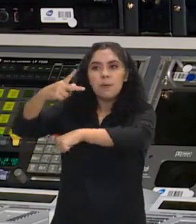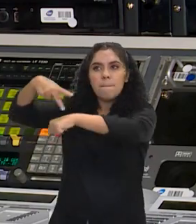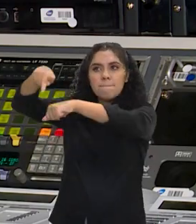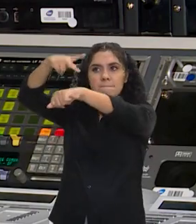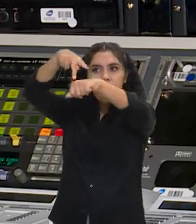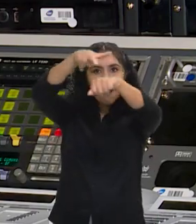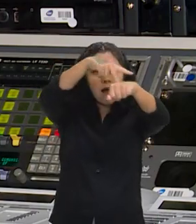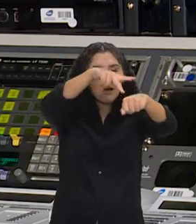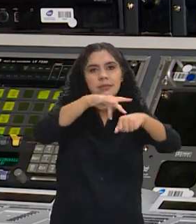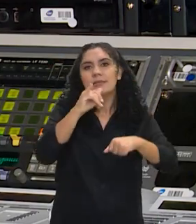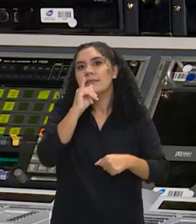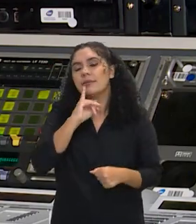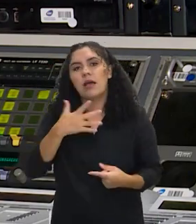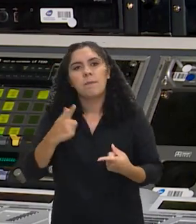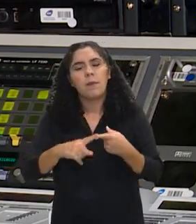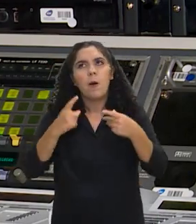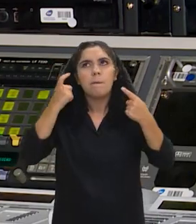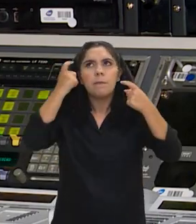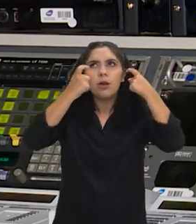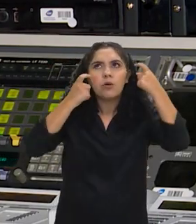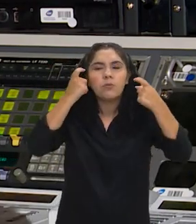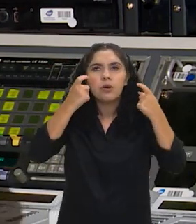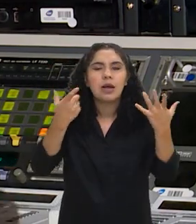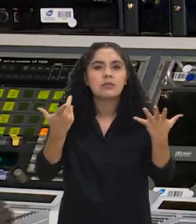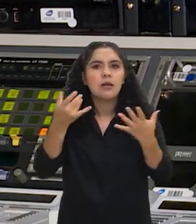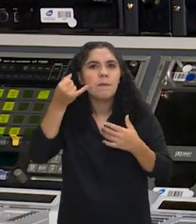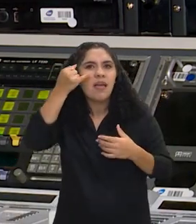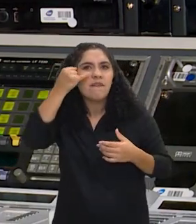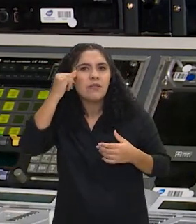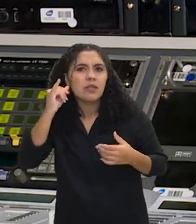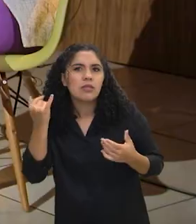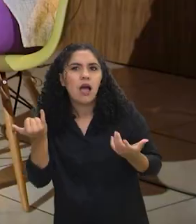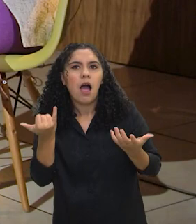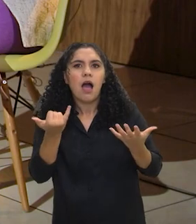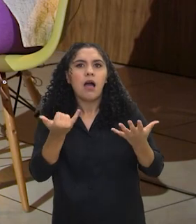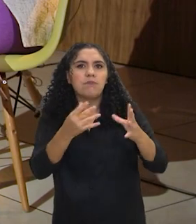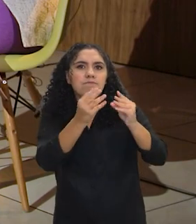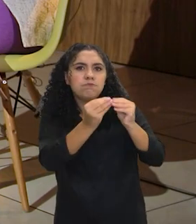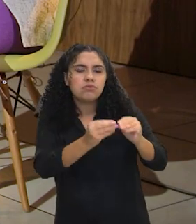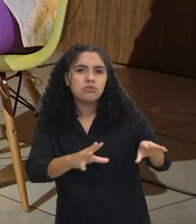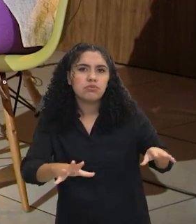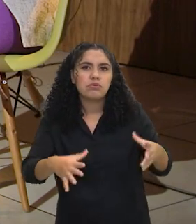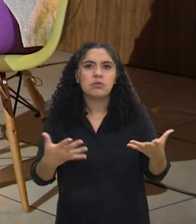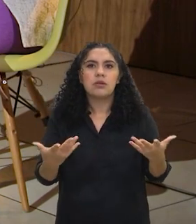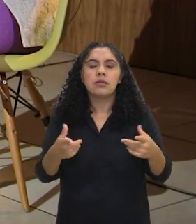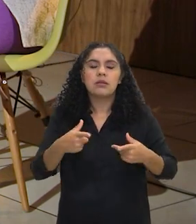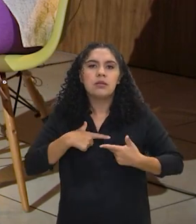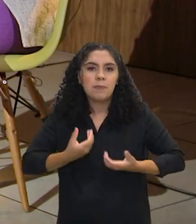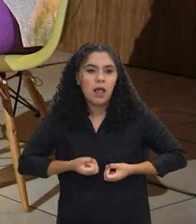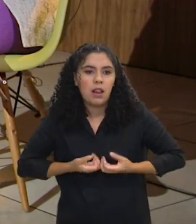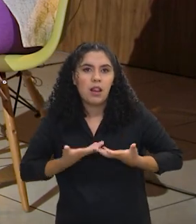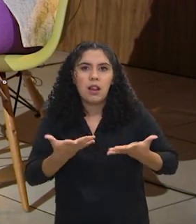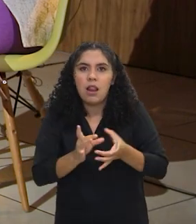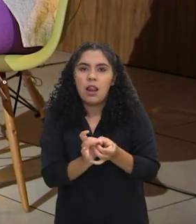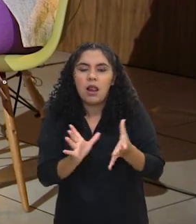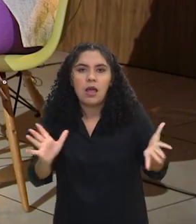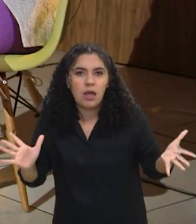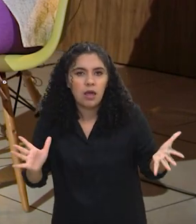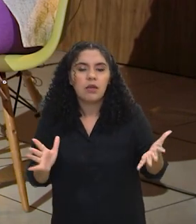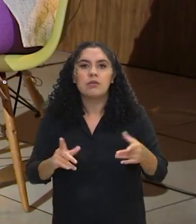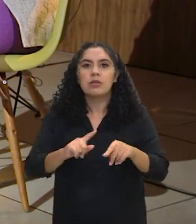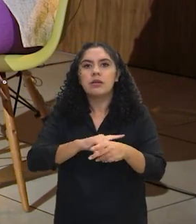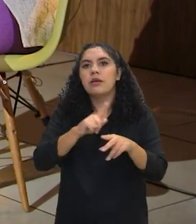bloco. Claro, preocupações, como é que a gente faz isso sem ferir a liberdade de expressão, como é que a gente faz isso sem afetar